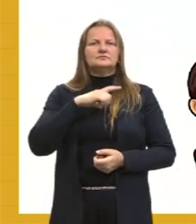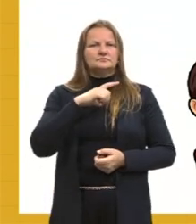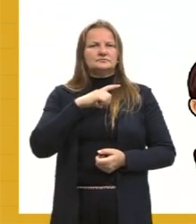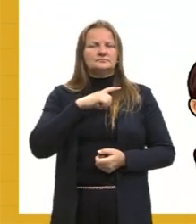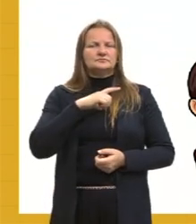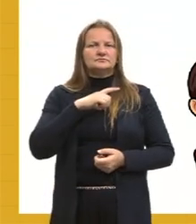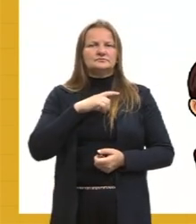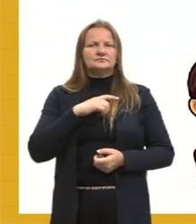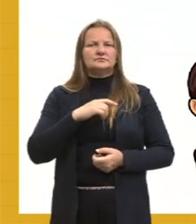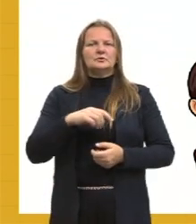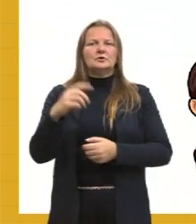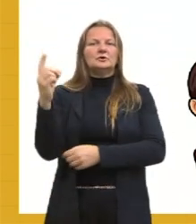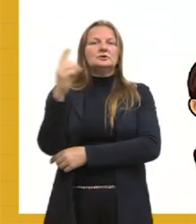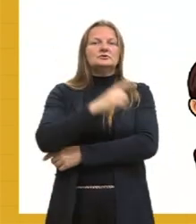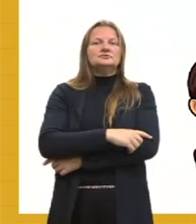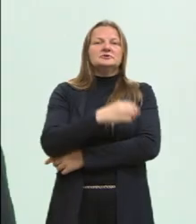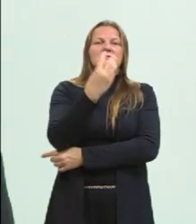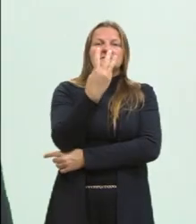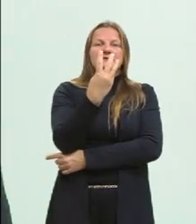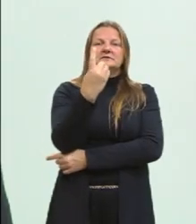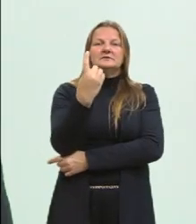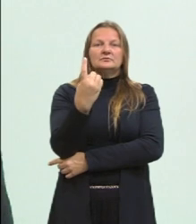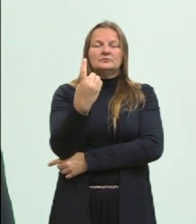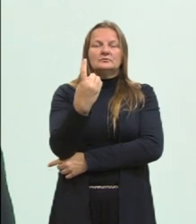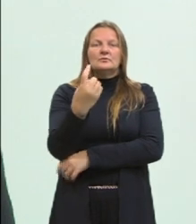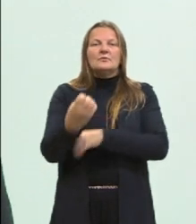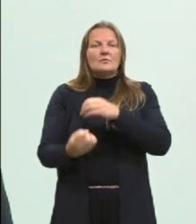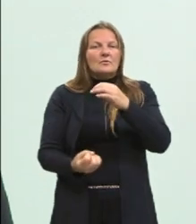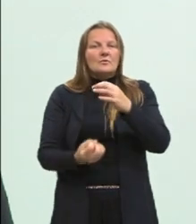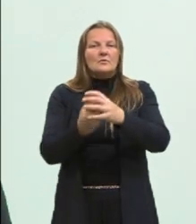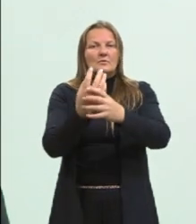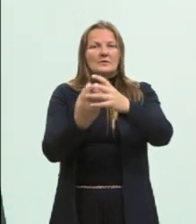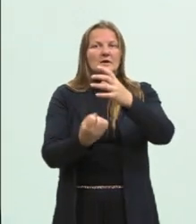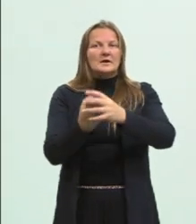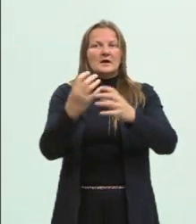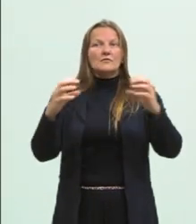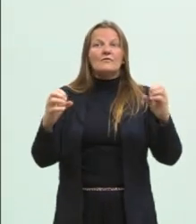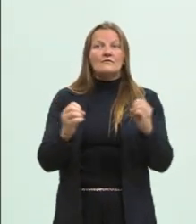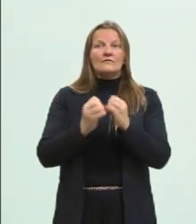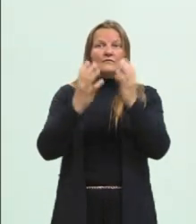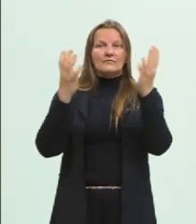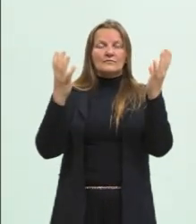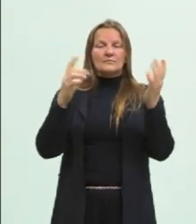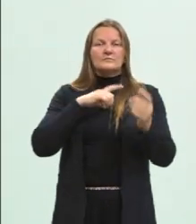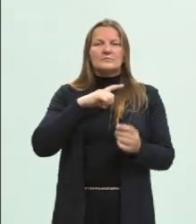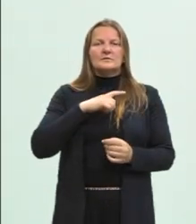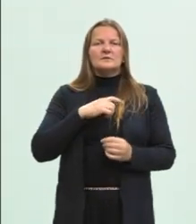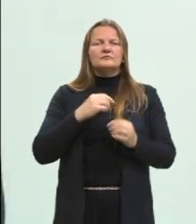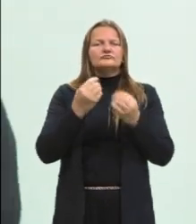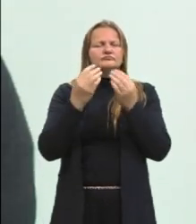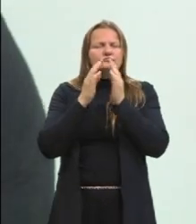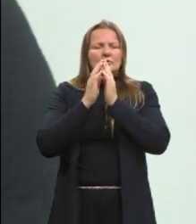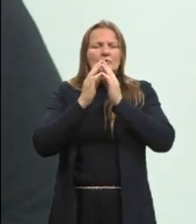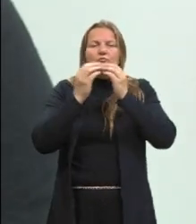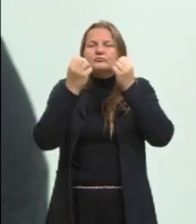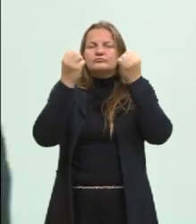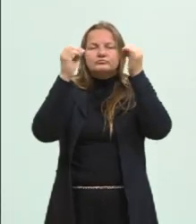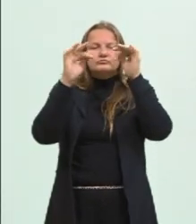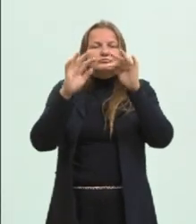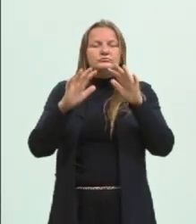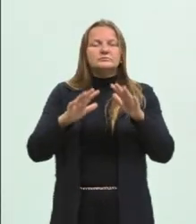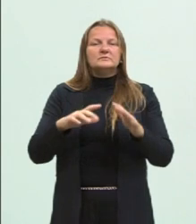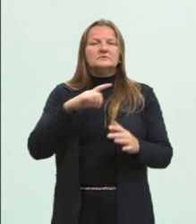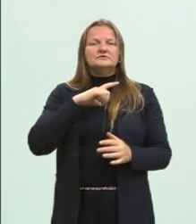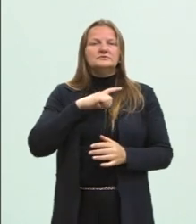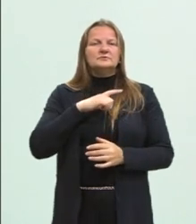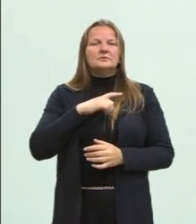no dia 31, uma comemoração, eles criaram uma comemoração para celebrar o fato de eles terem